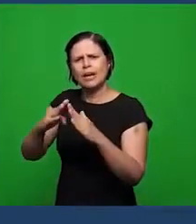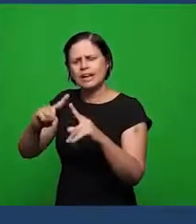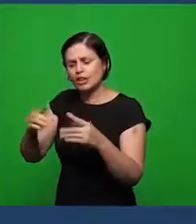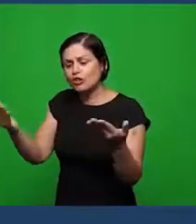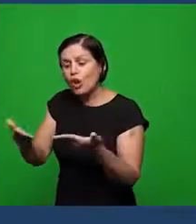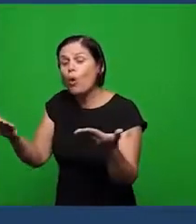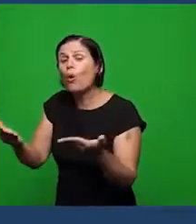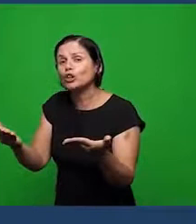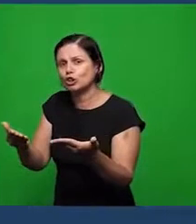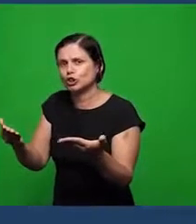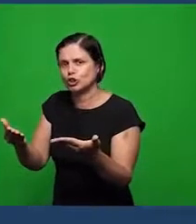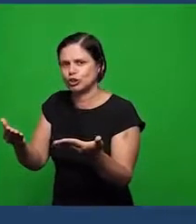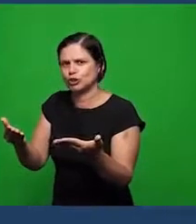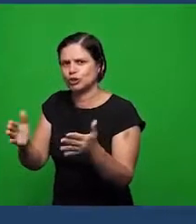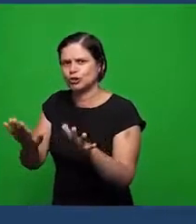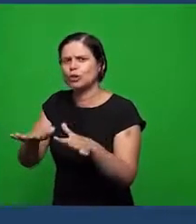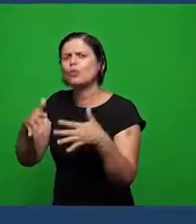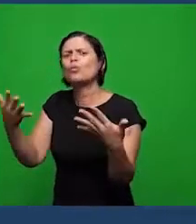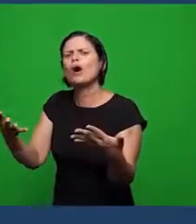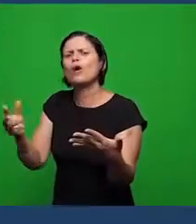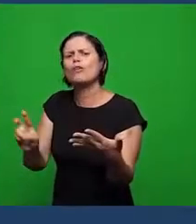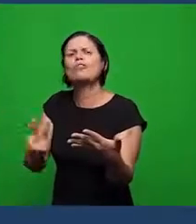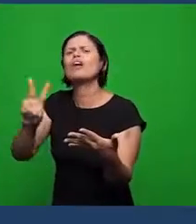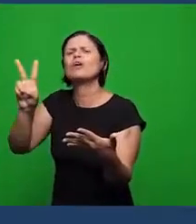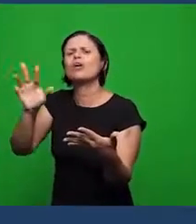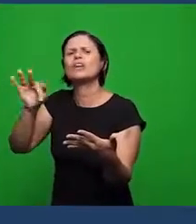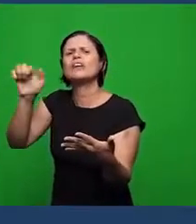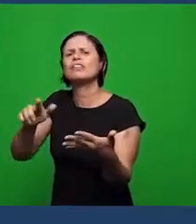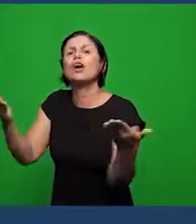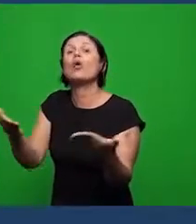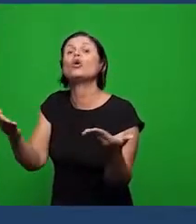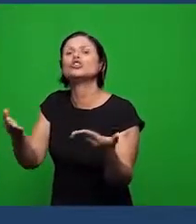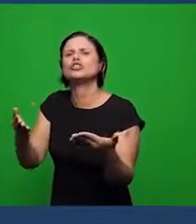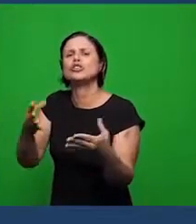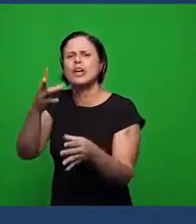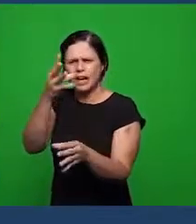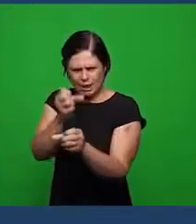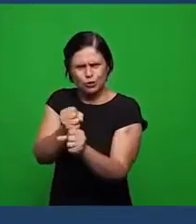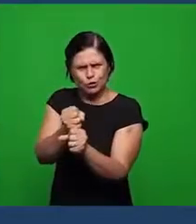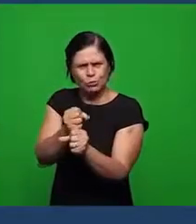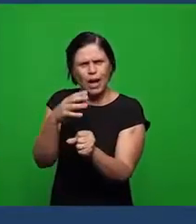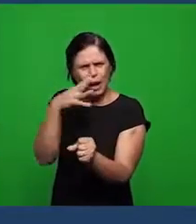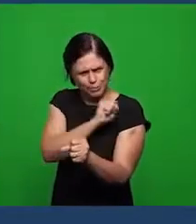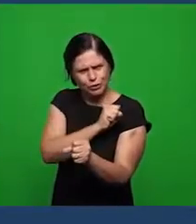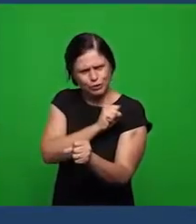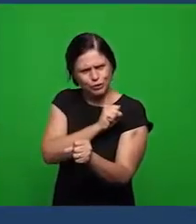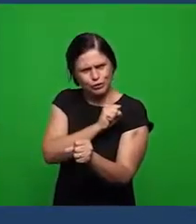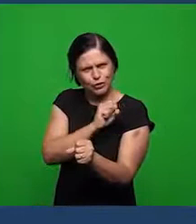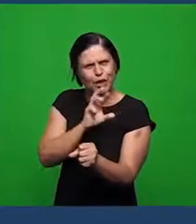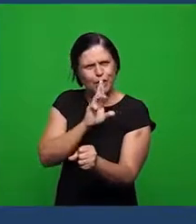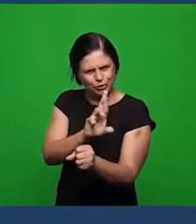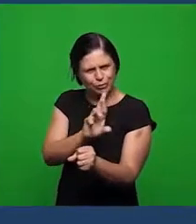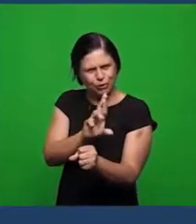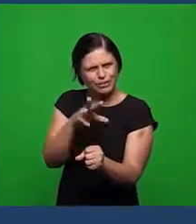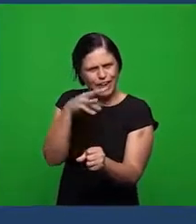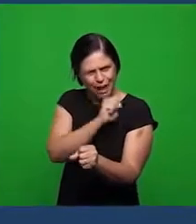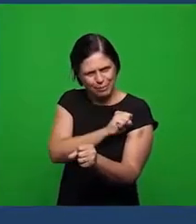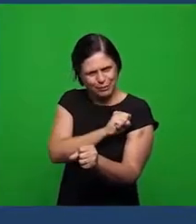em nossos dias qual o valor os irmãos podem responder a resposta ali